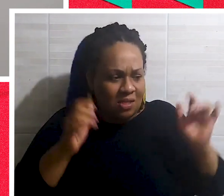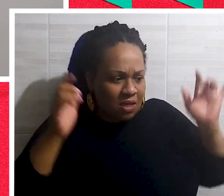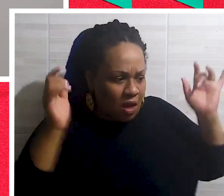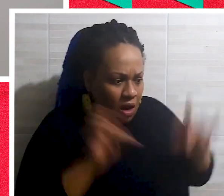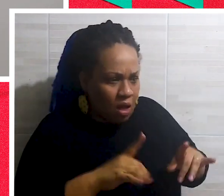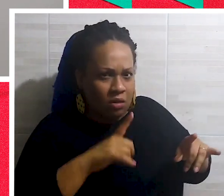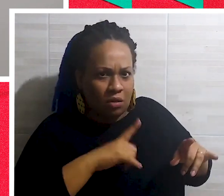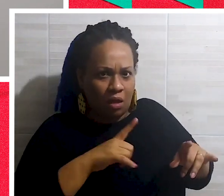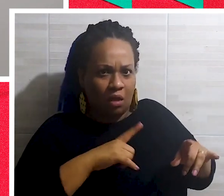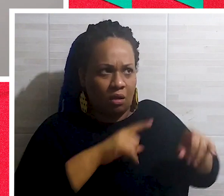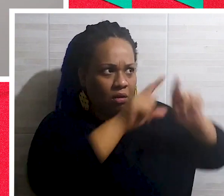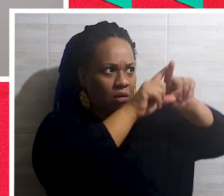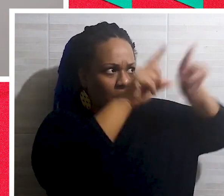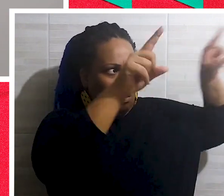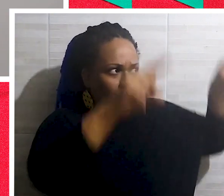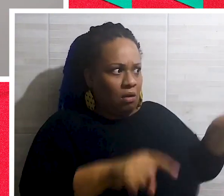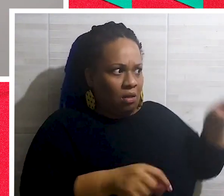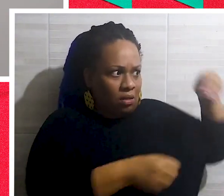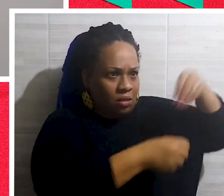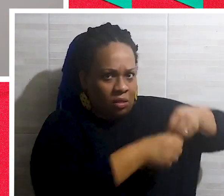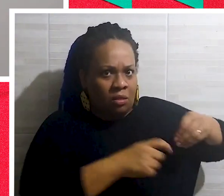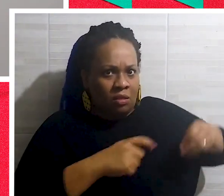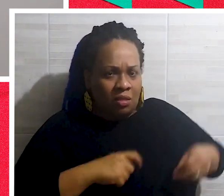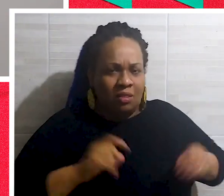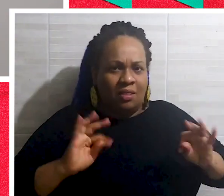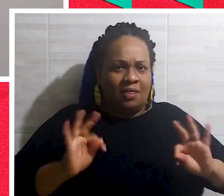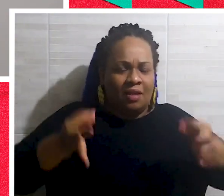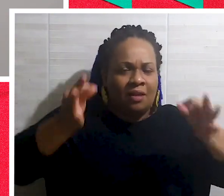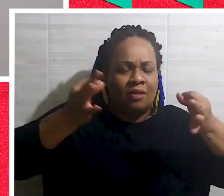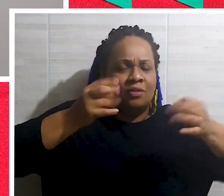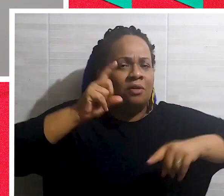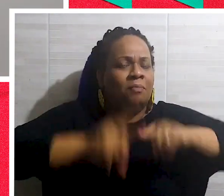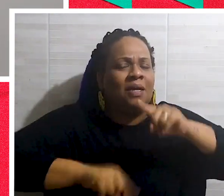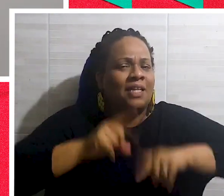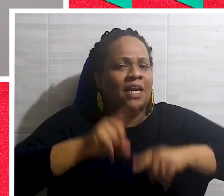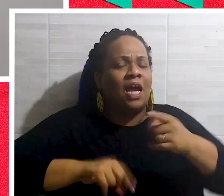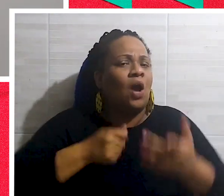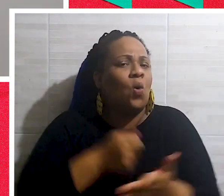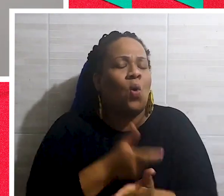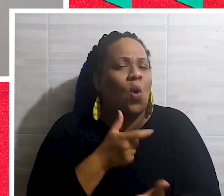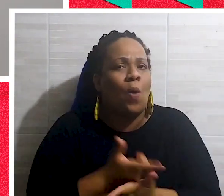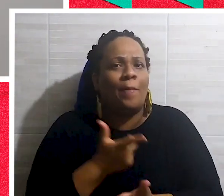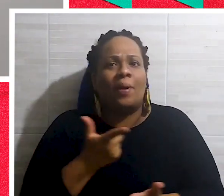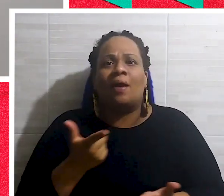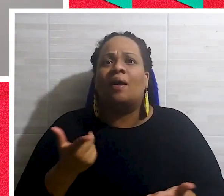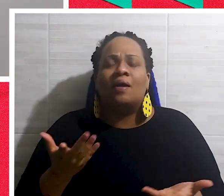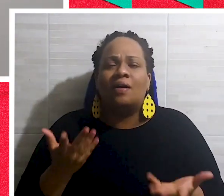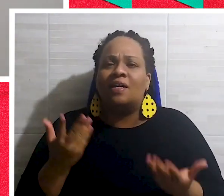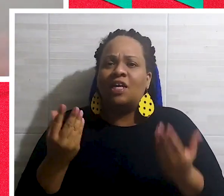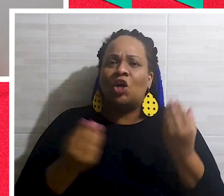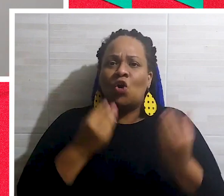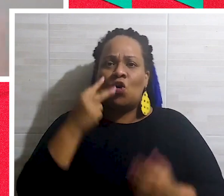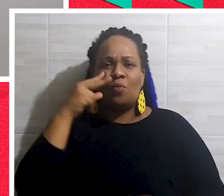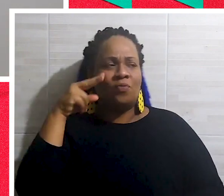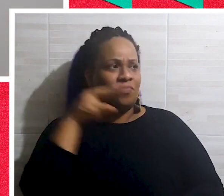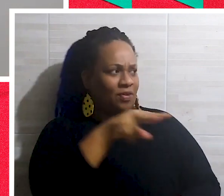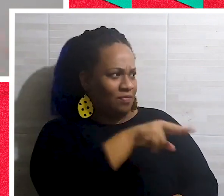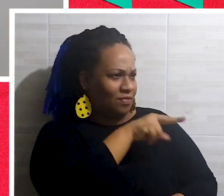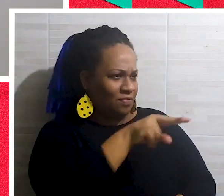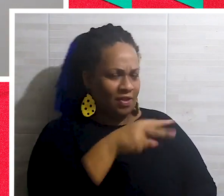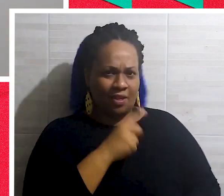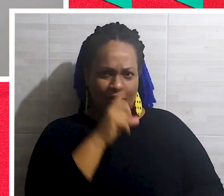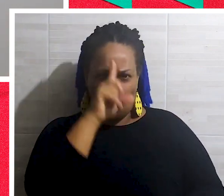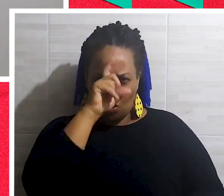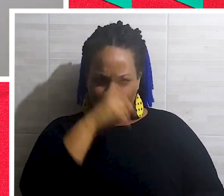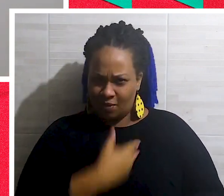Ele precisa ser desenvolvido, assim, tem uma tecnologia envolvida, material mesmo, compra de material. Como é que a